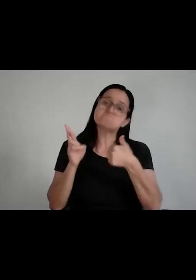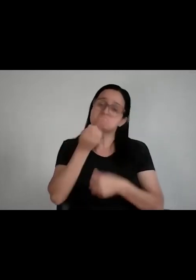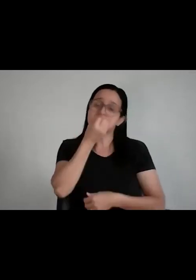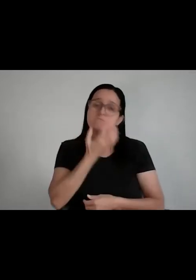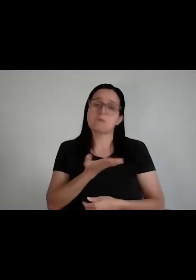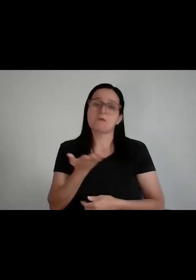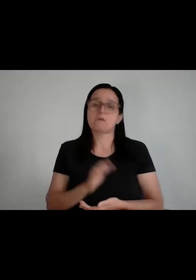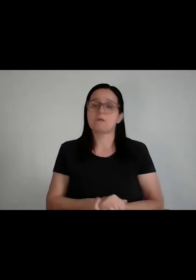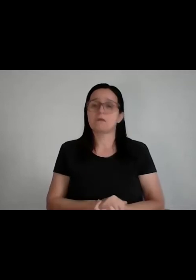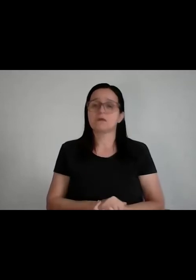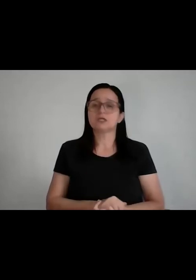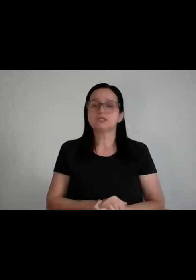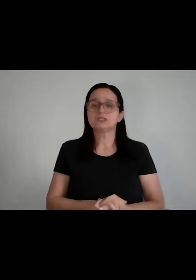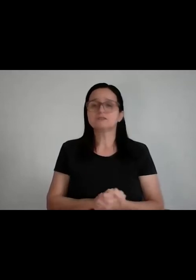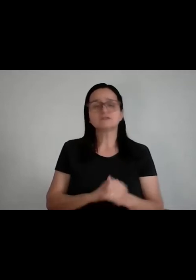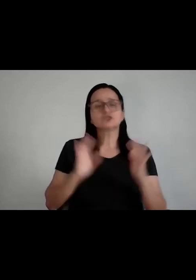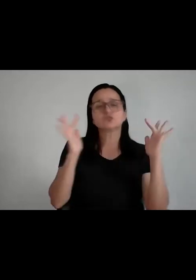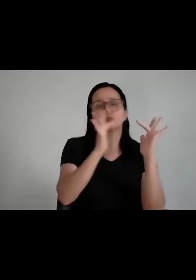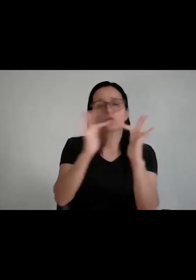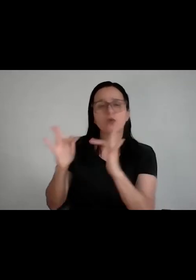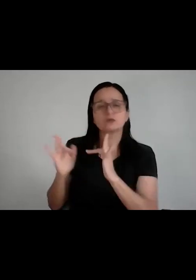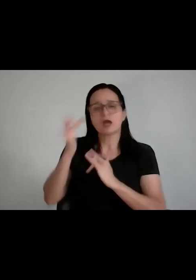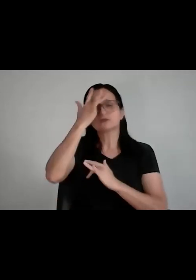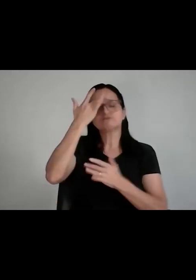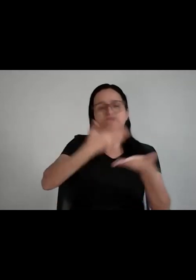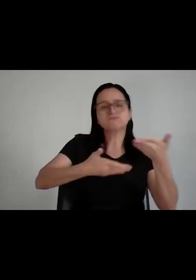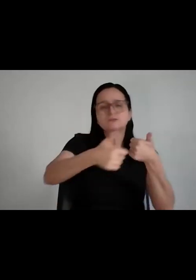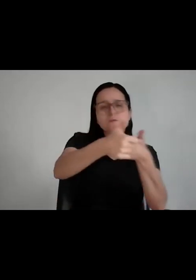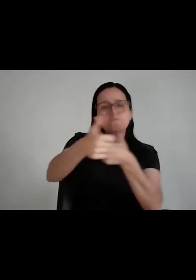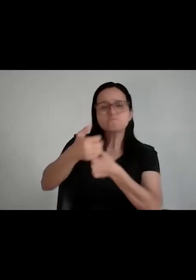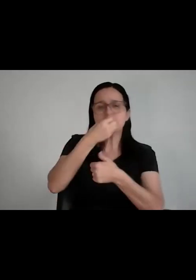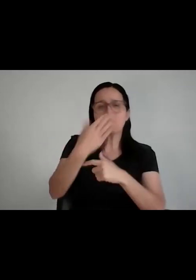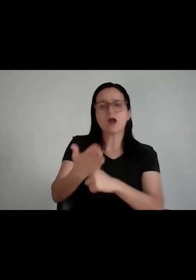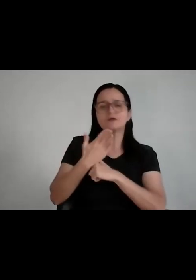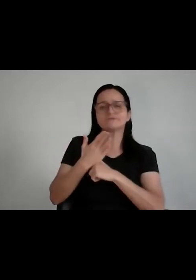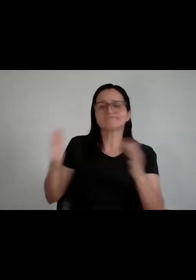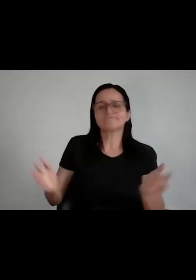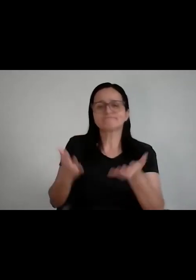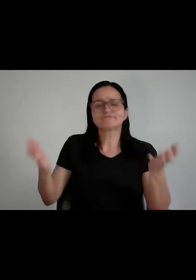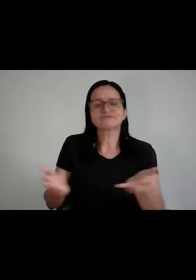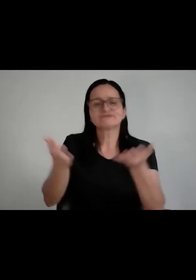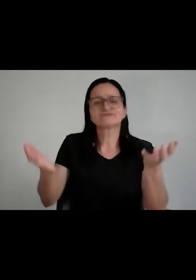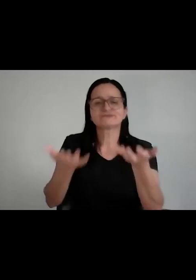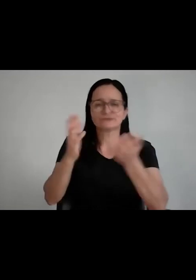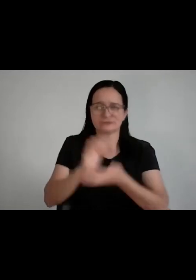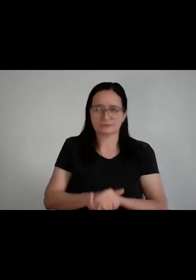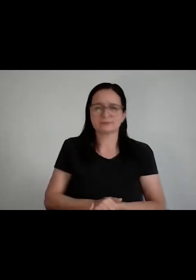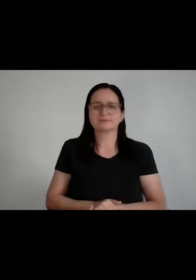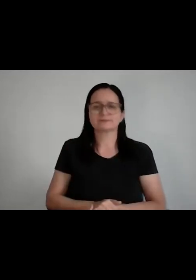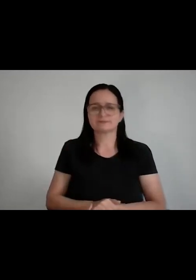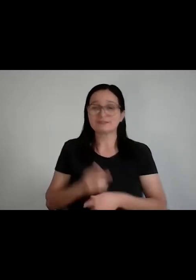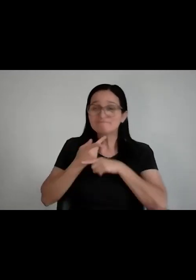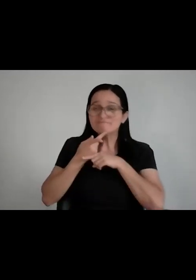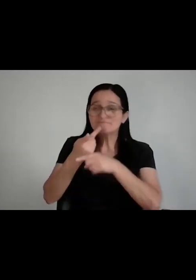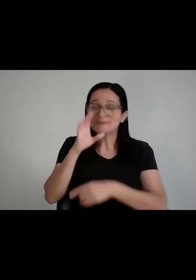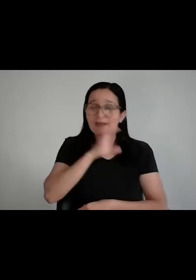pessoas positivas, que você tenha mentores, que você tenha pessoas que possam te incentivar, e corre, corre muito daquelas